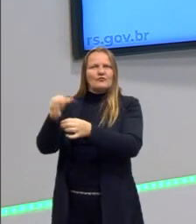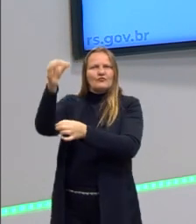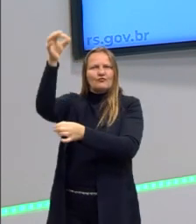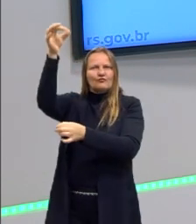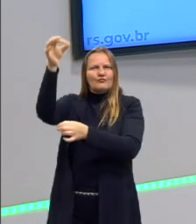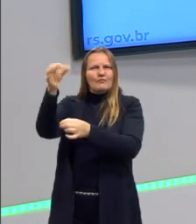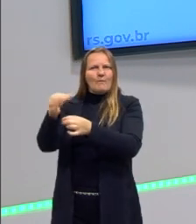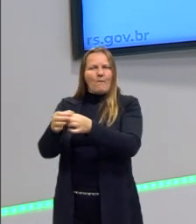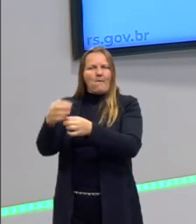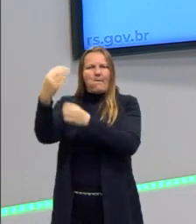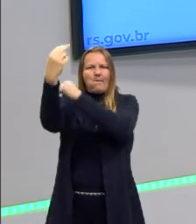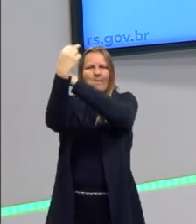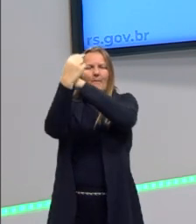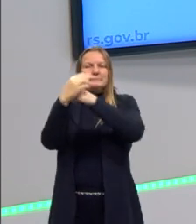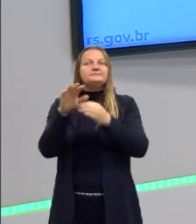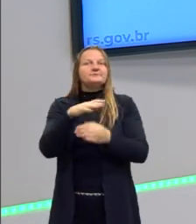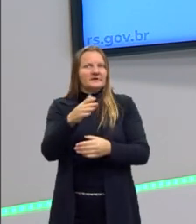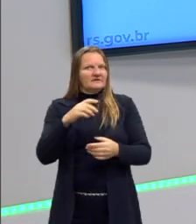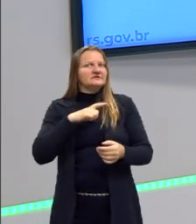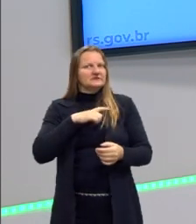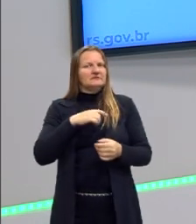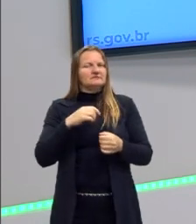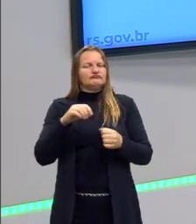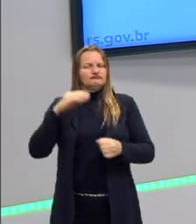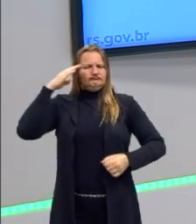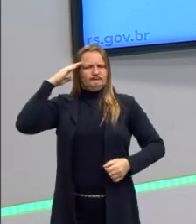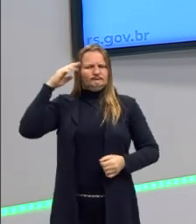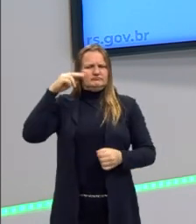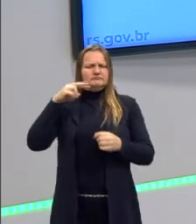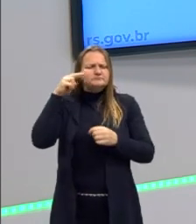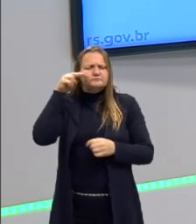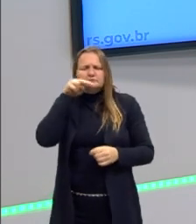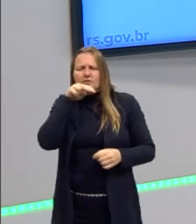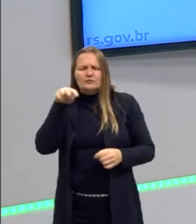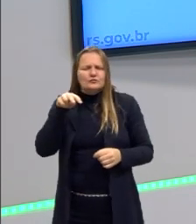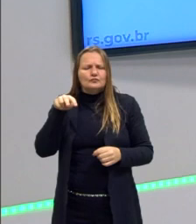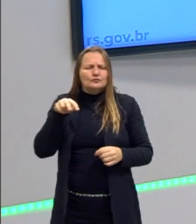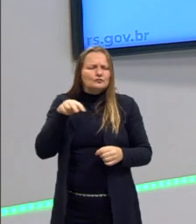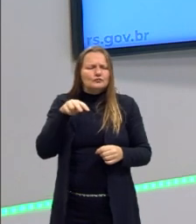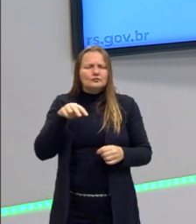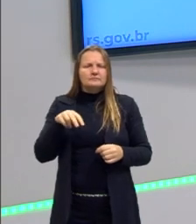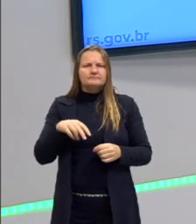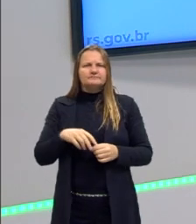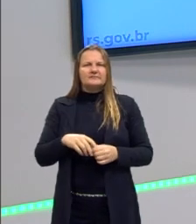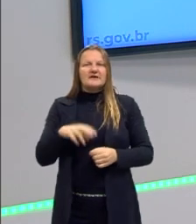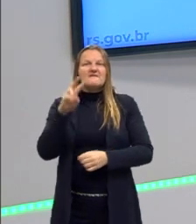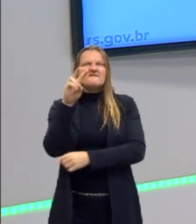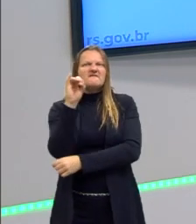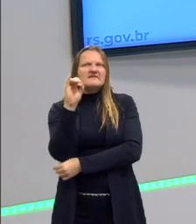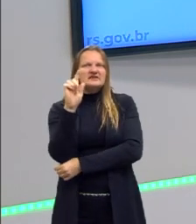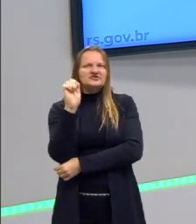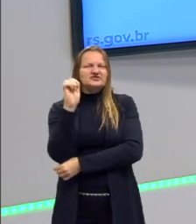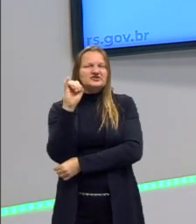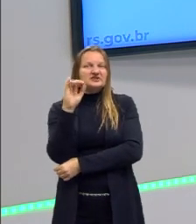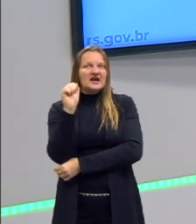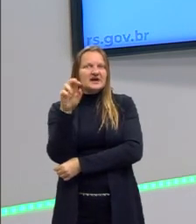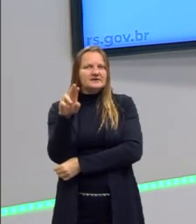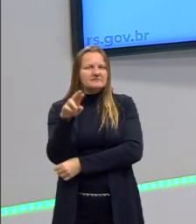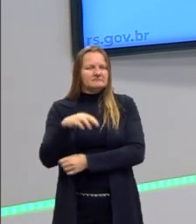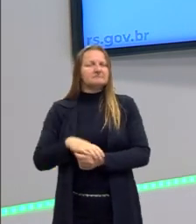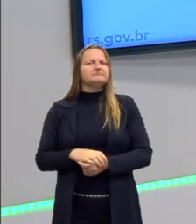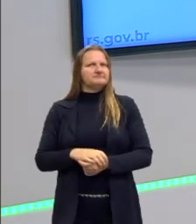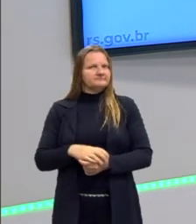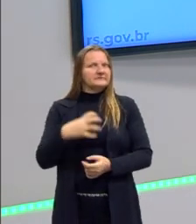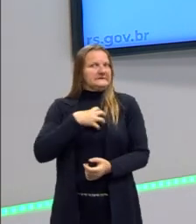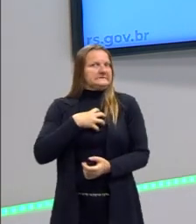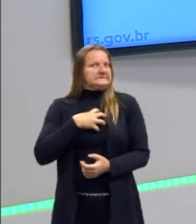às vezes, claro, ele estava, ele estava, e aí, então, era para passar essa impressão que sempre teria alguém lá o vigiando.